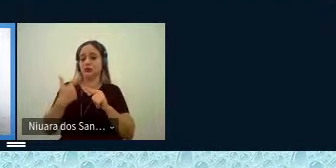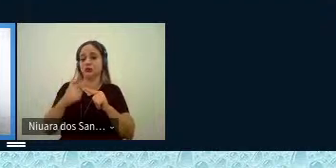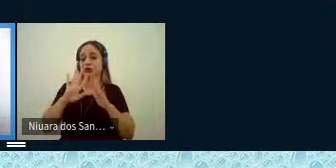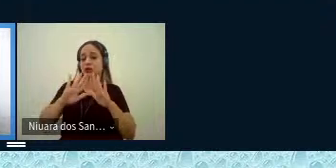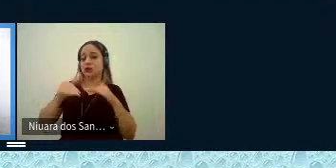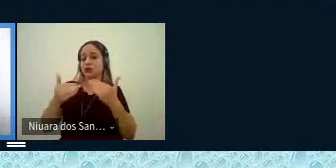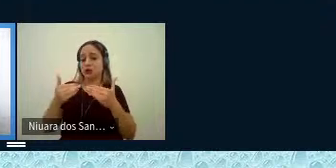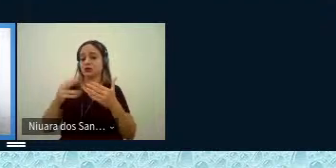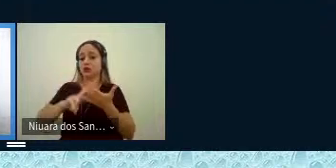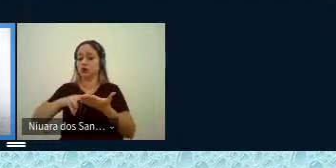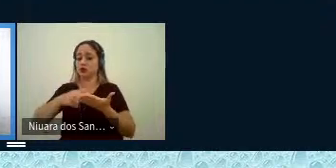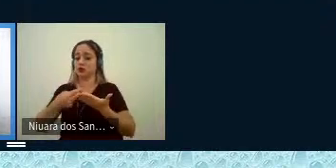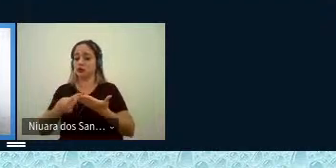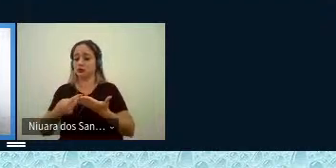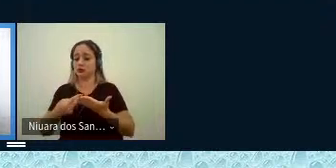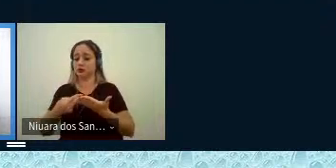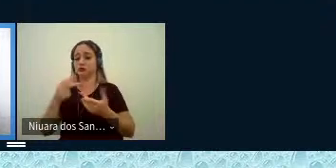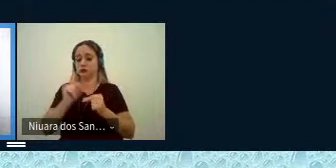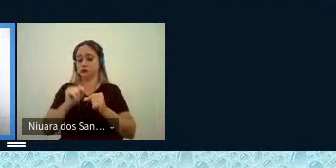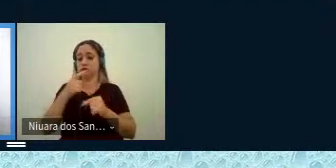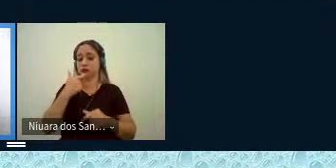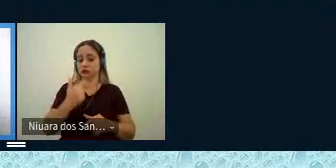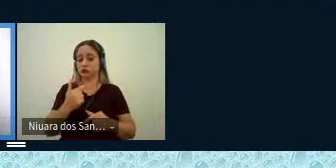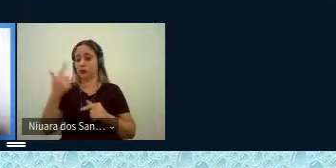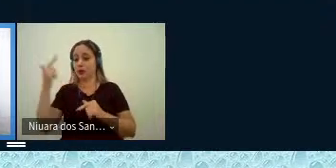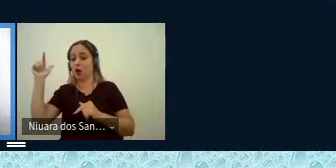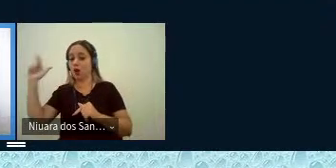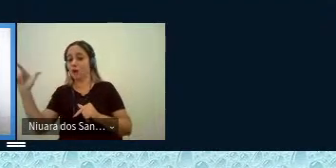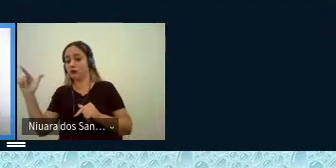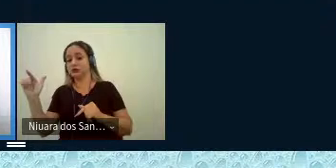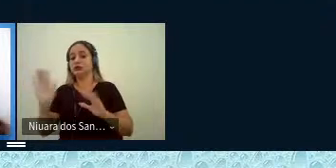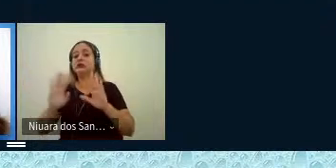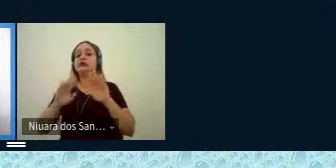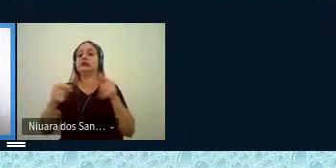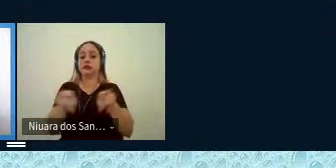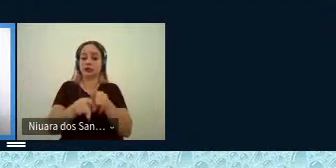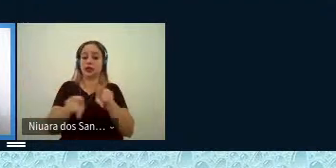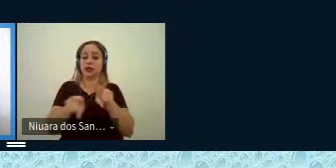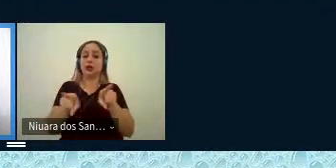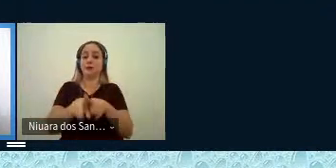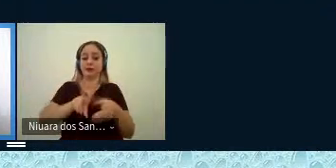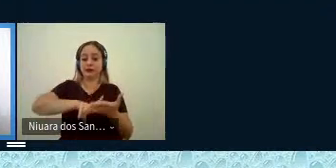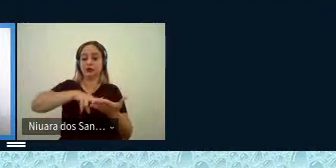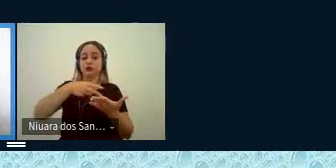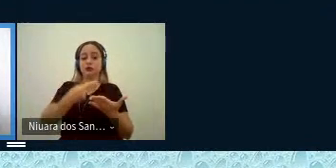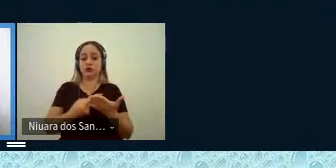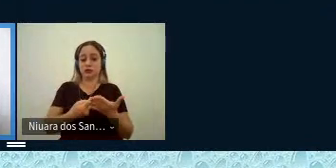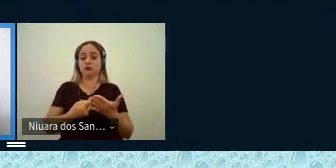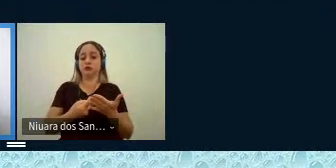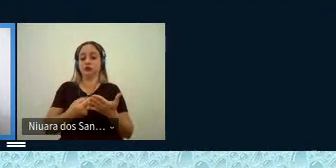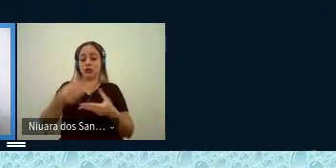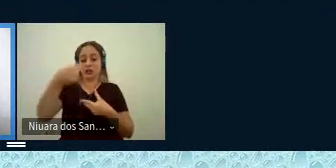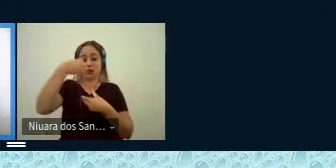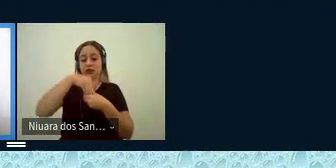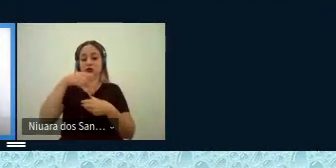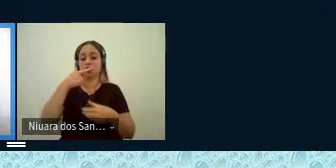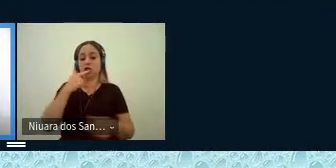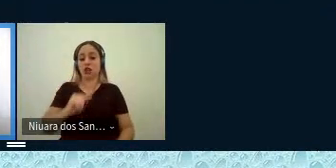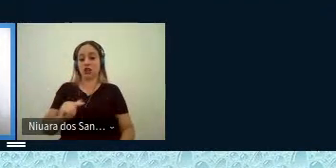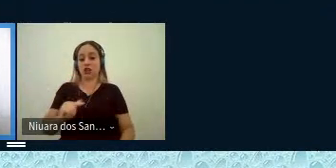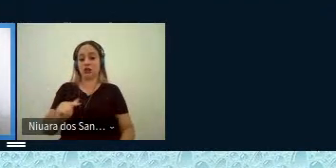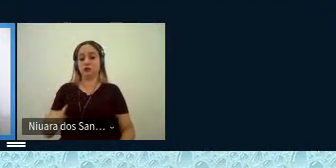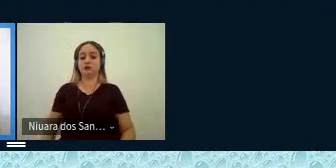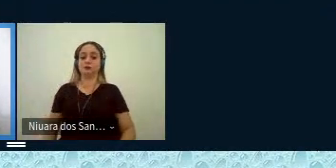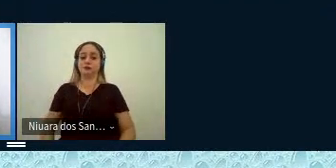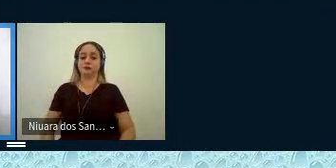no plano das traduções feitas entre as línguas distintas, não é? Uma da outra, quanto nas traduções de